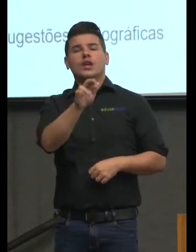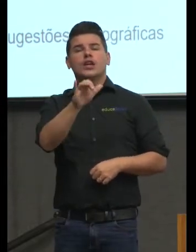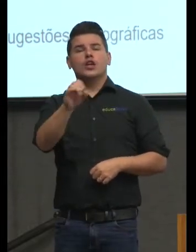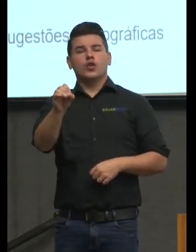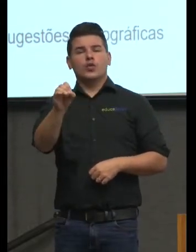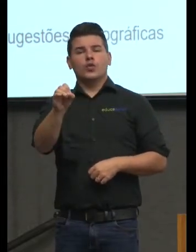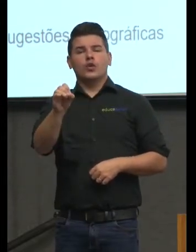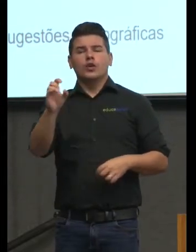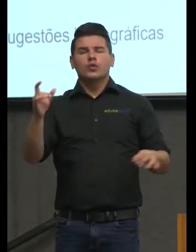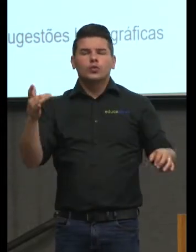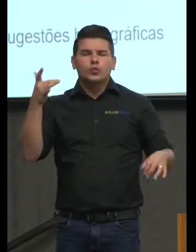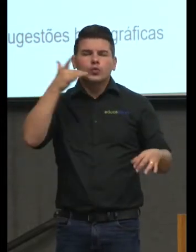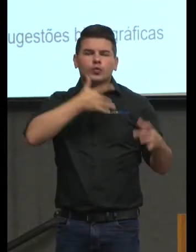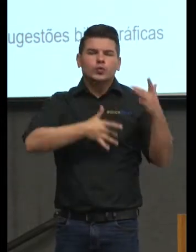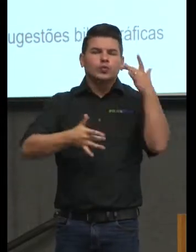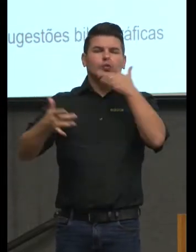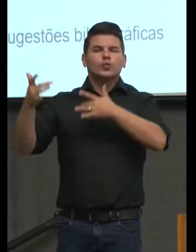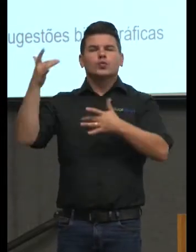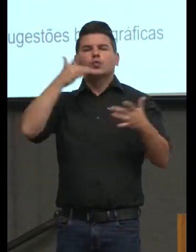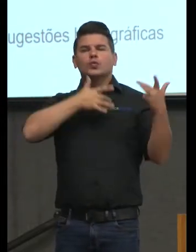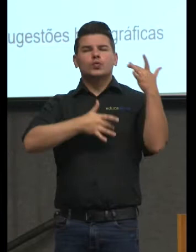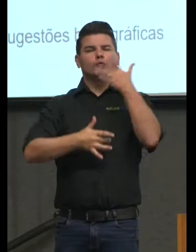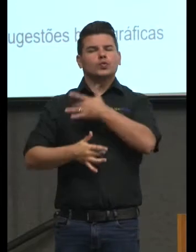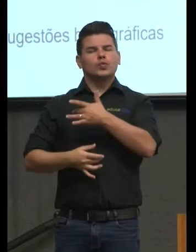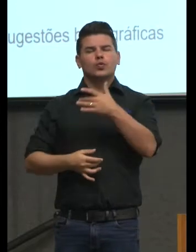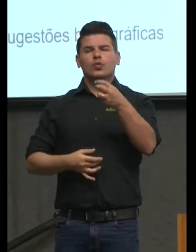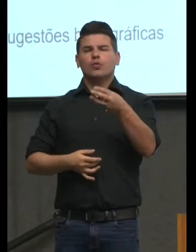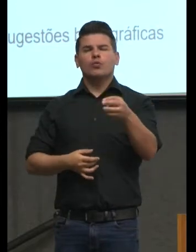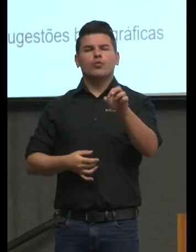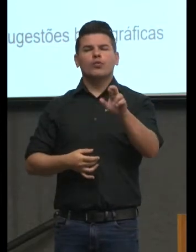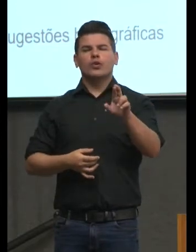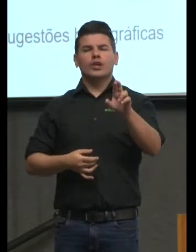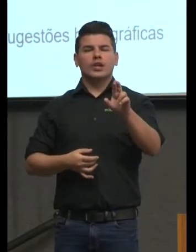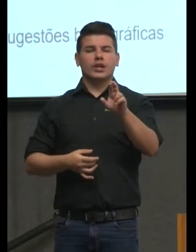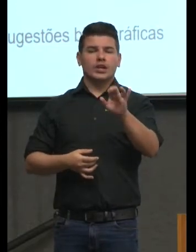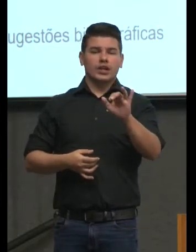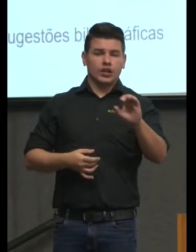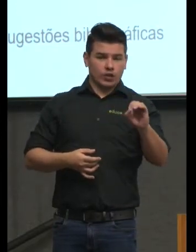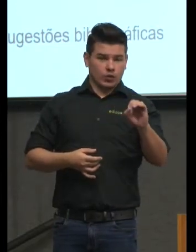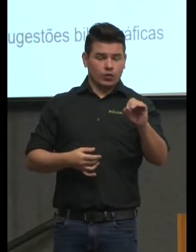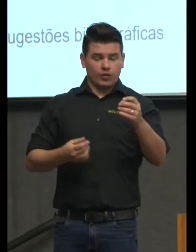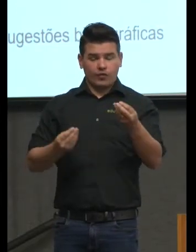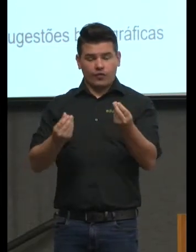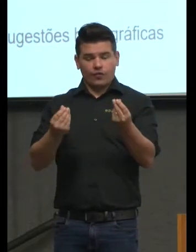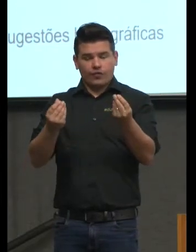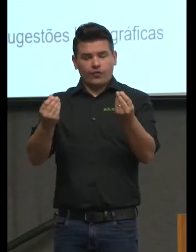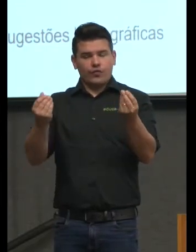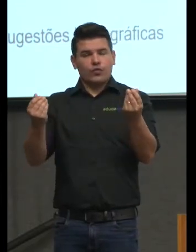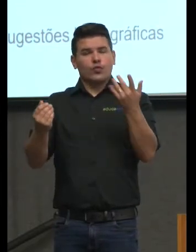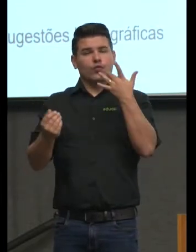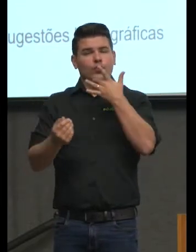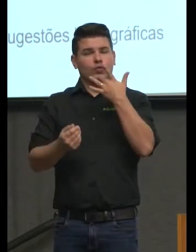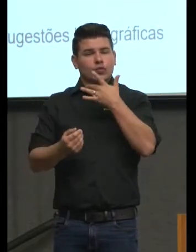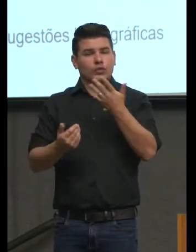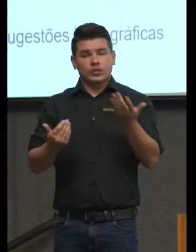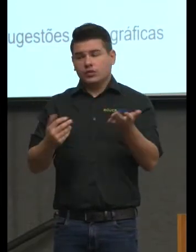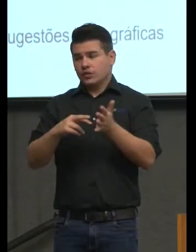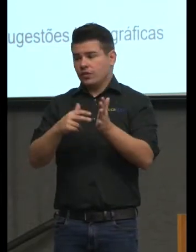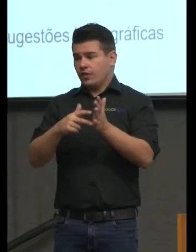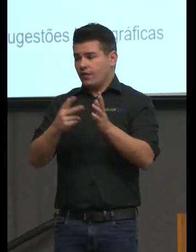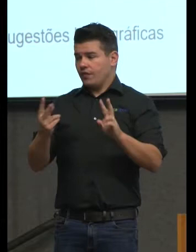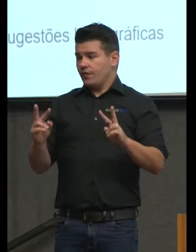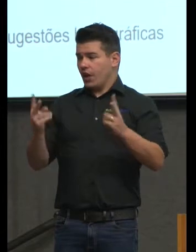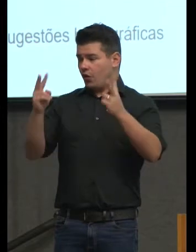gostosa muito rica não é e e valor